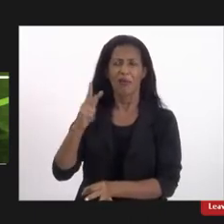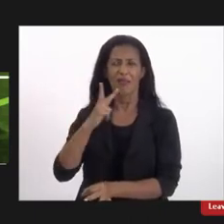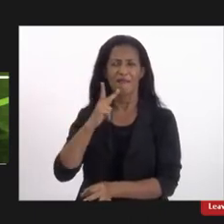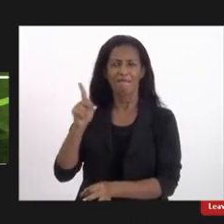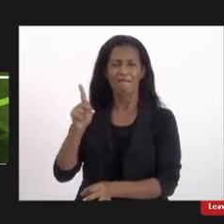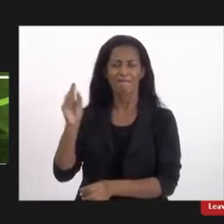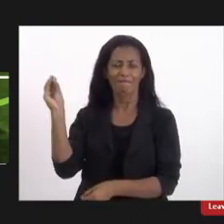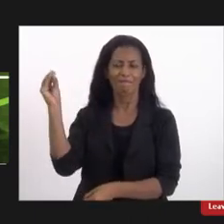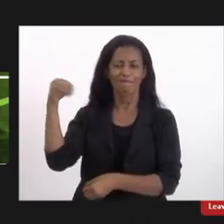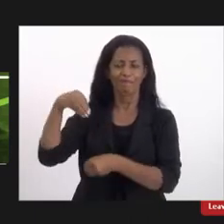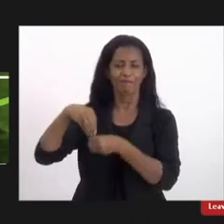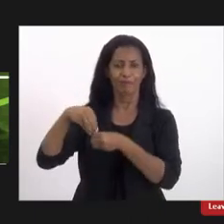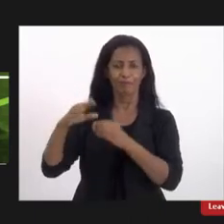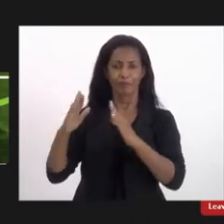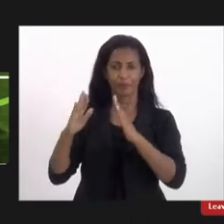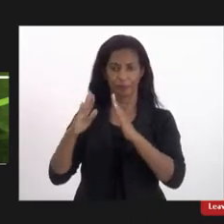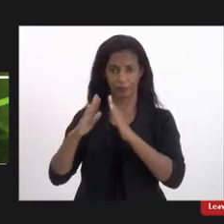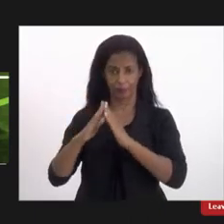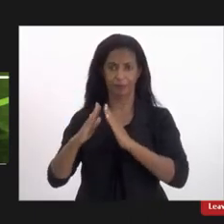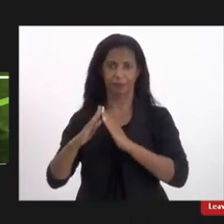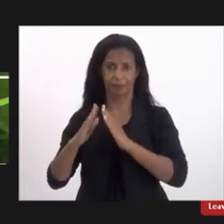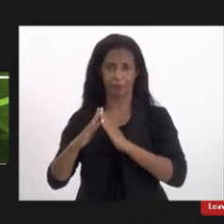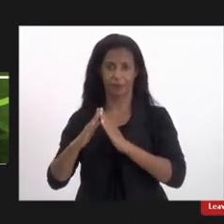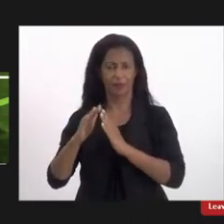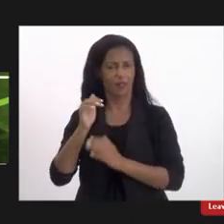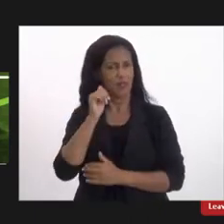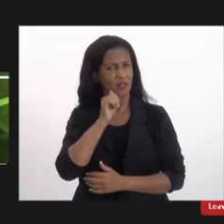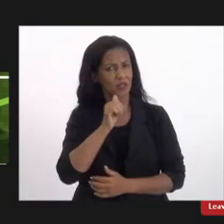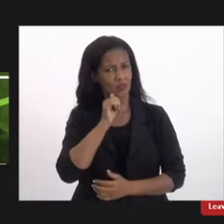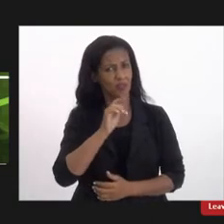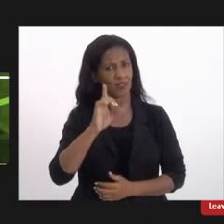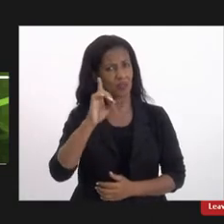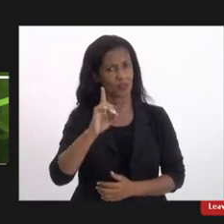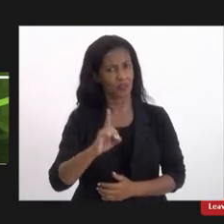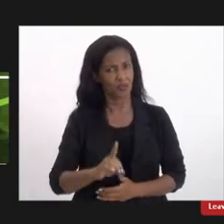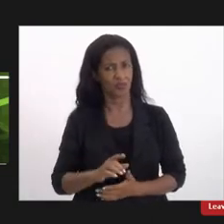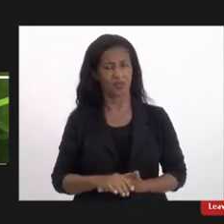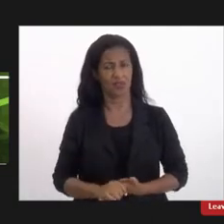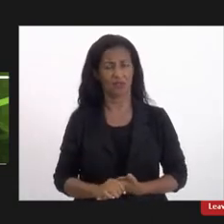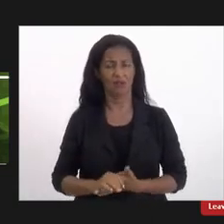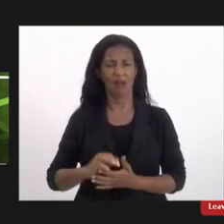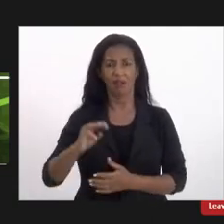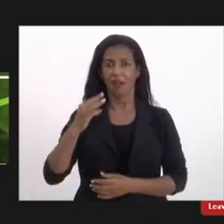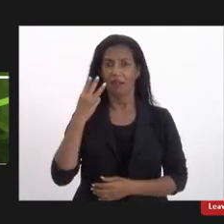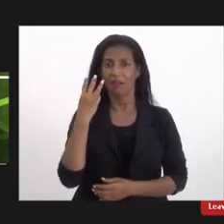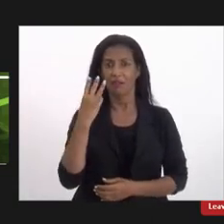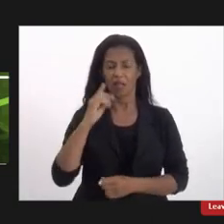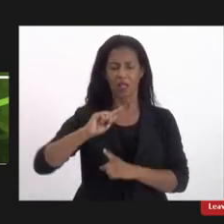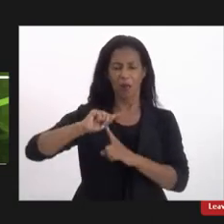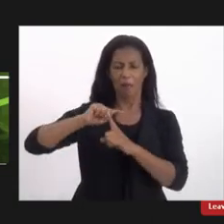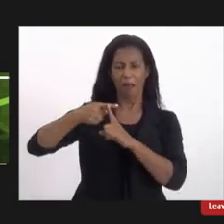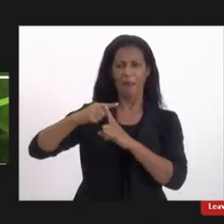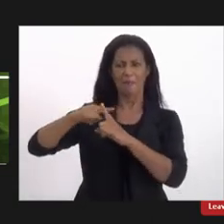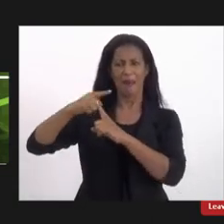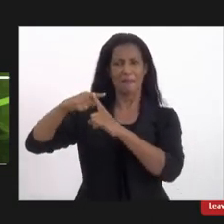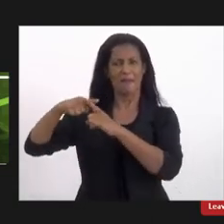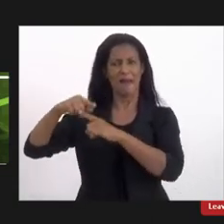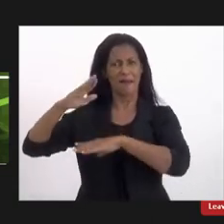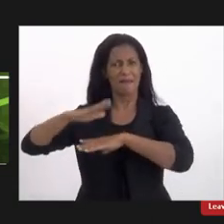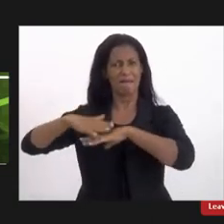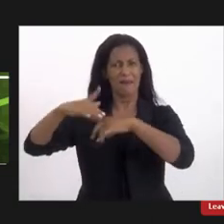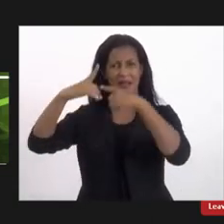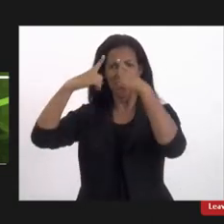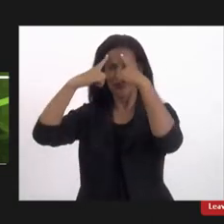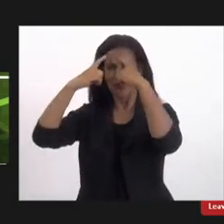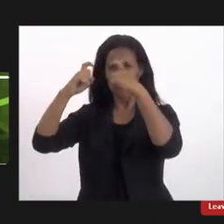próprias casas as mulheres com deficiência são três meses mais violentadas do que